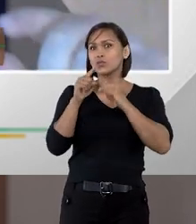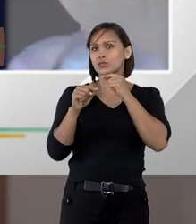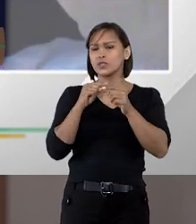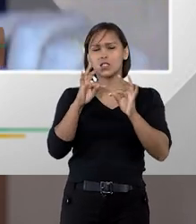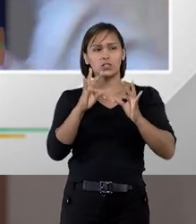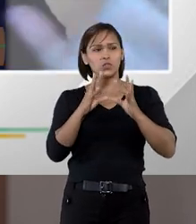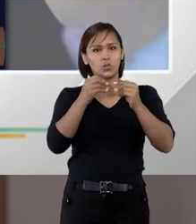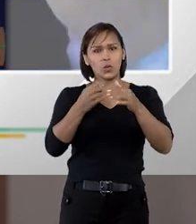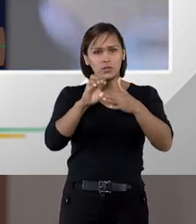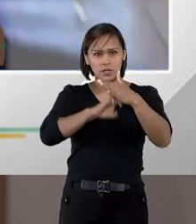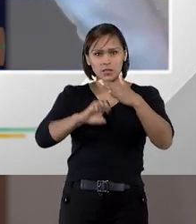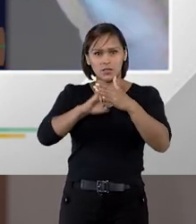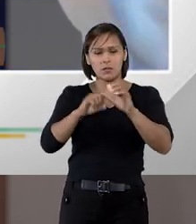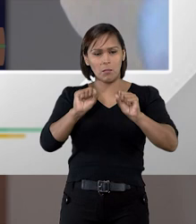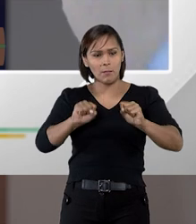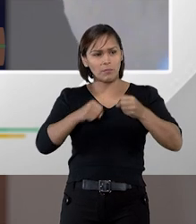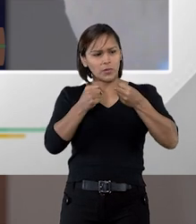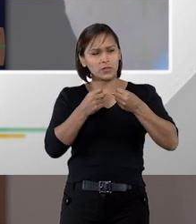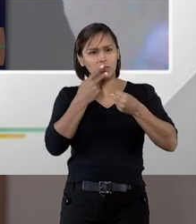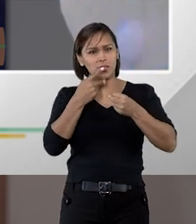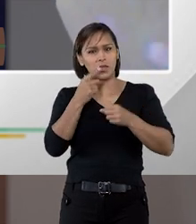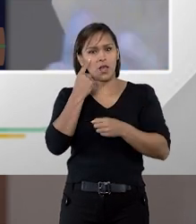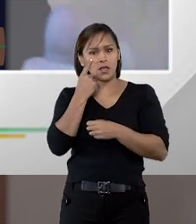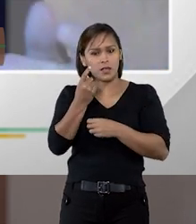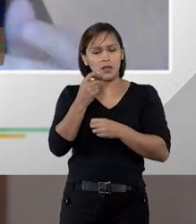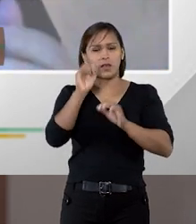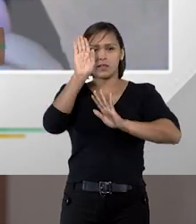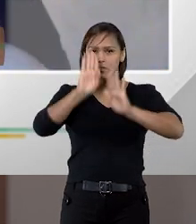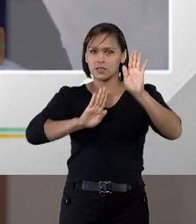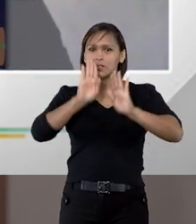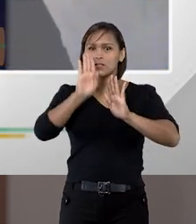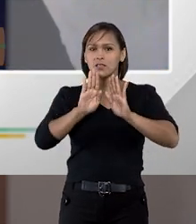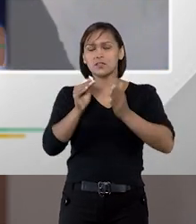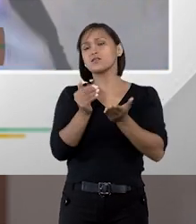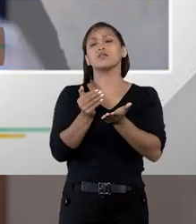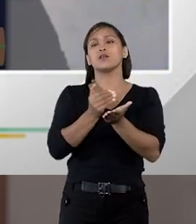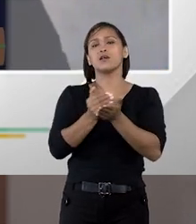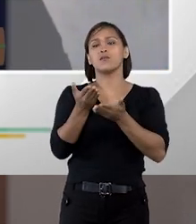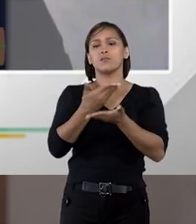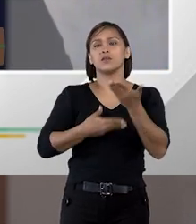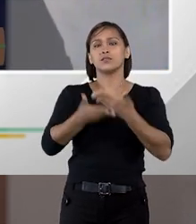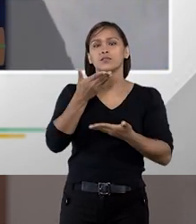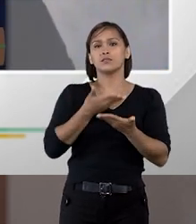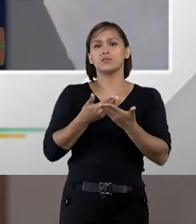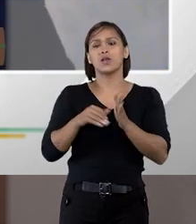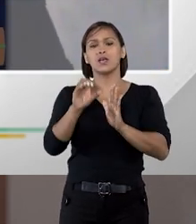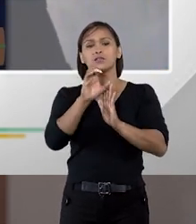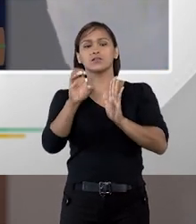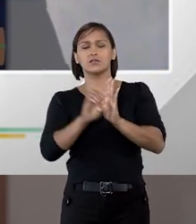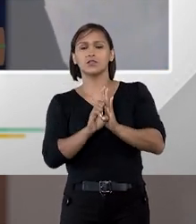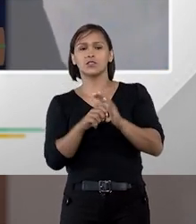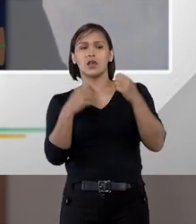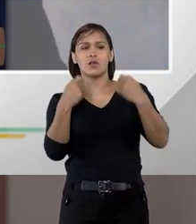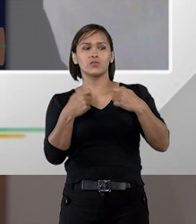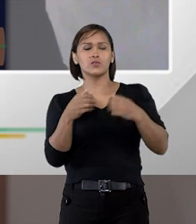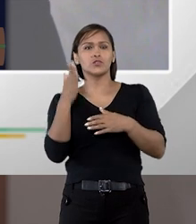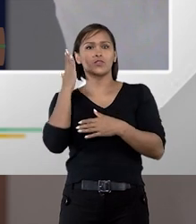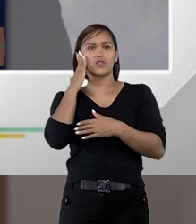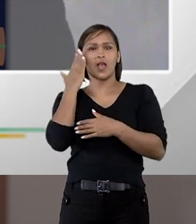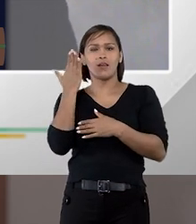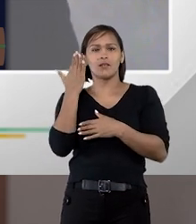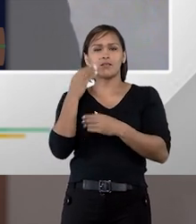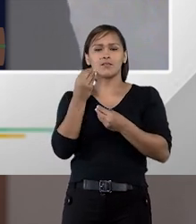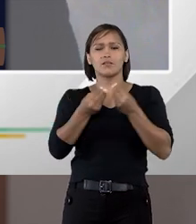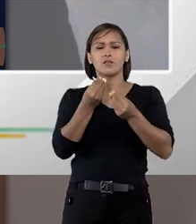todas as empresas potencialmente interessadas naquela licitação ao participarem do certame já saberiam de